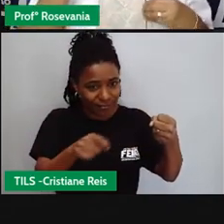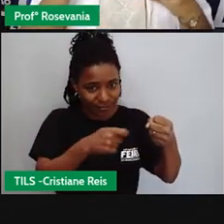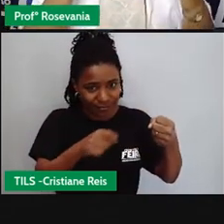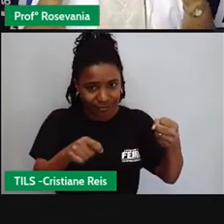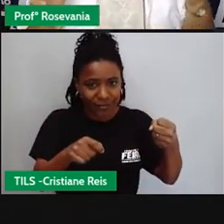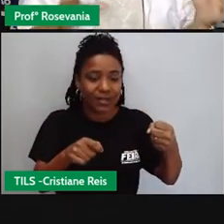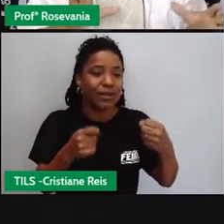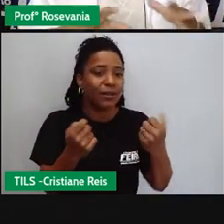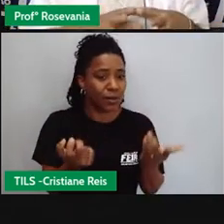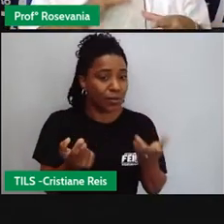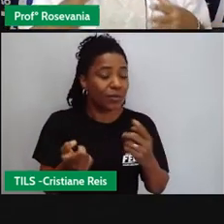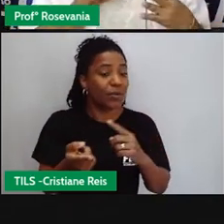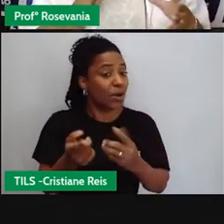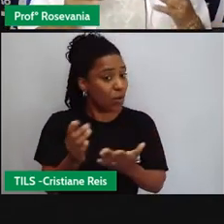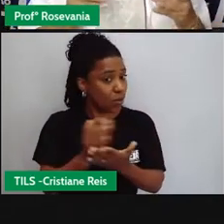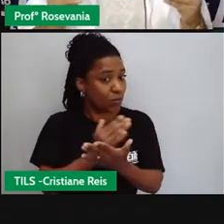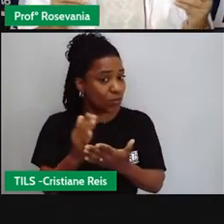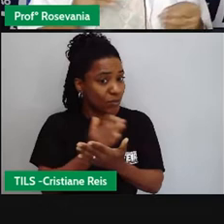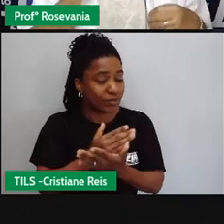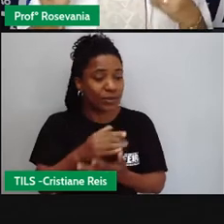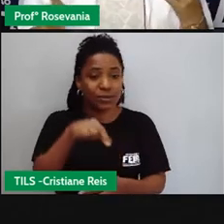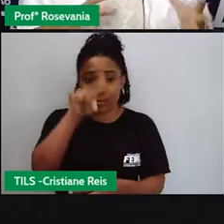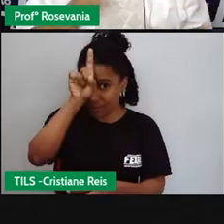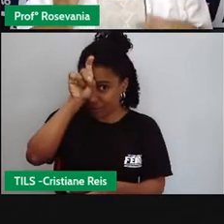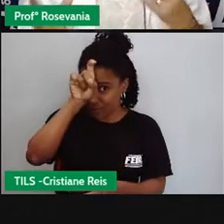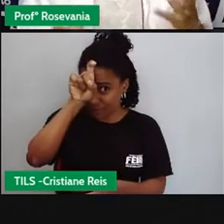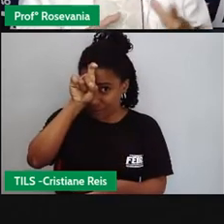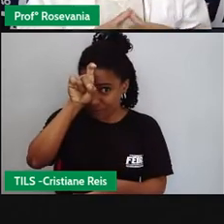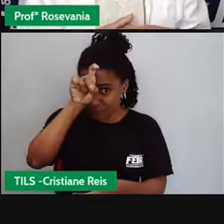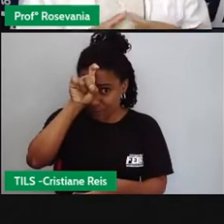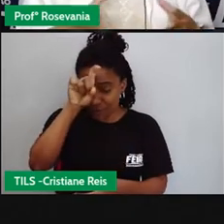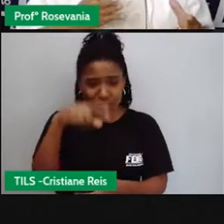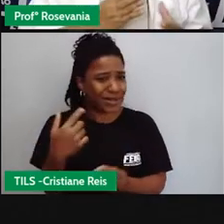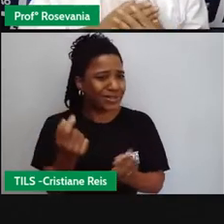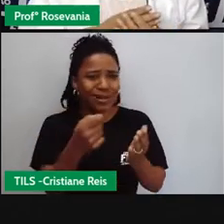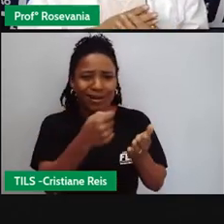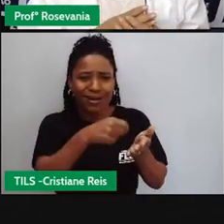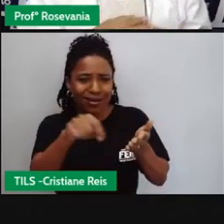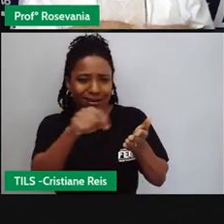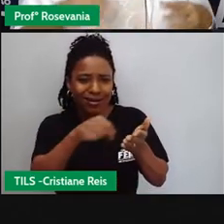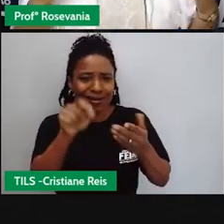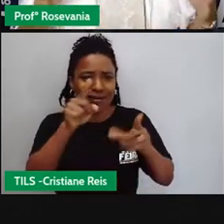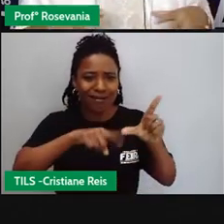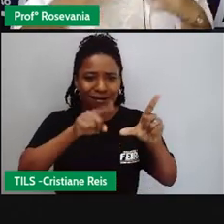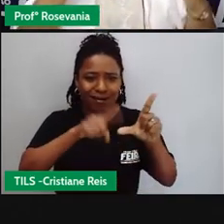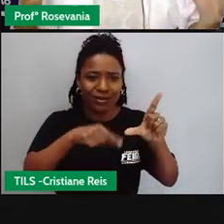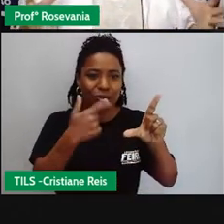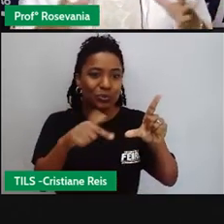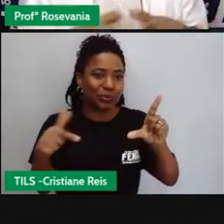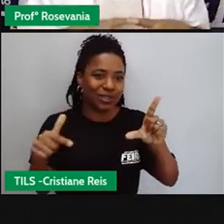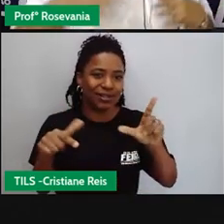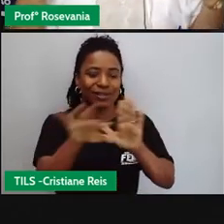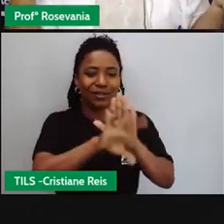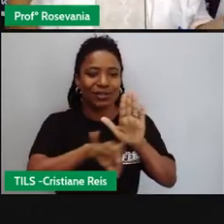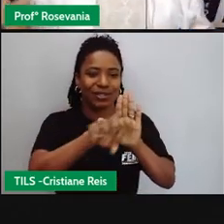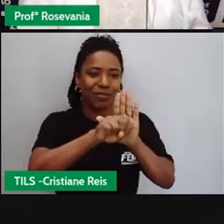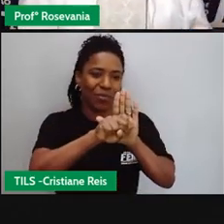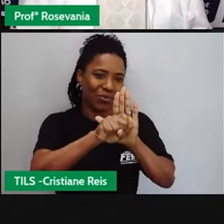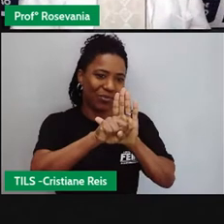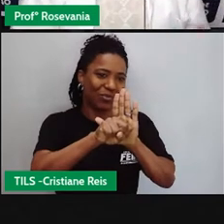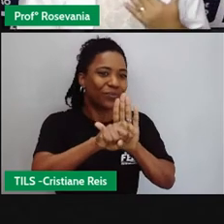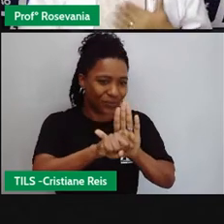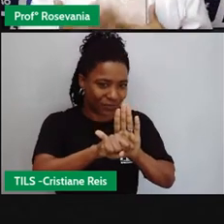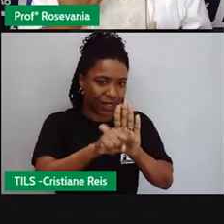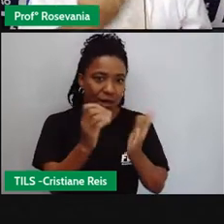egípcia, muitos símbolos, não eram especificamente letras, números, como a gente está acostumado agora, algumas eram símbolos, mas